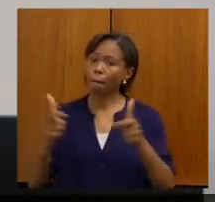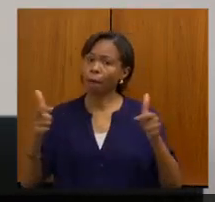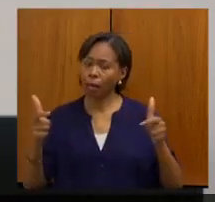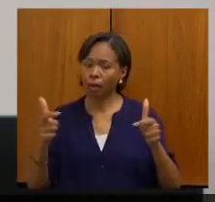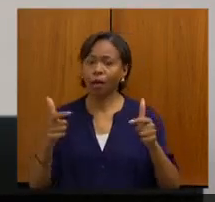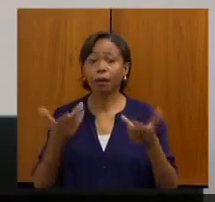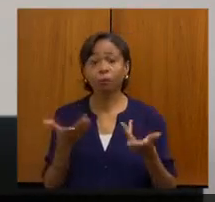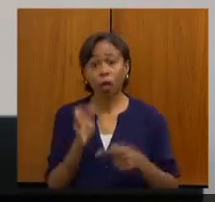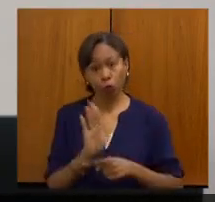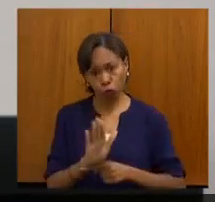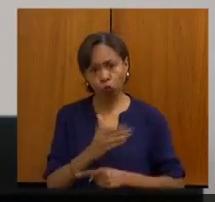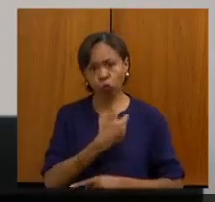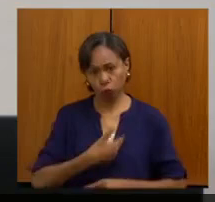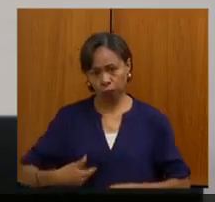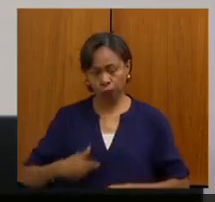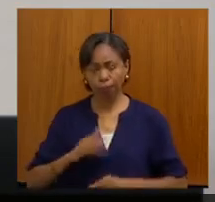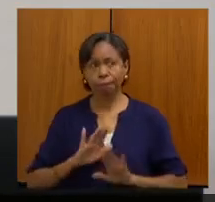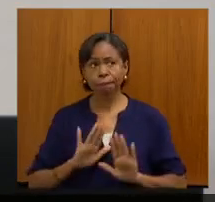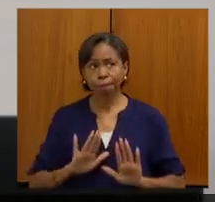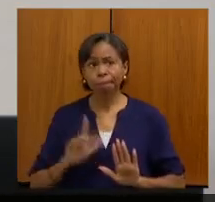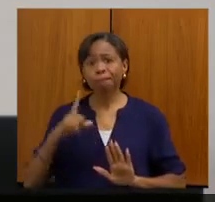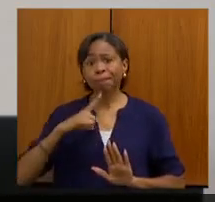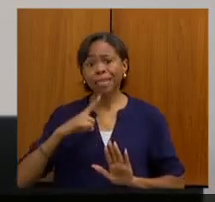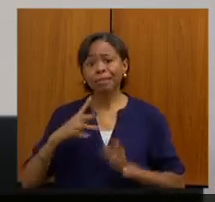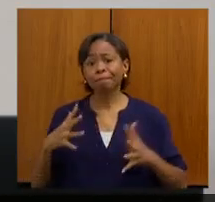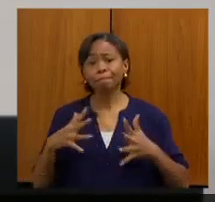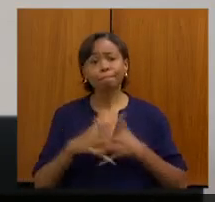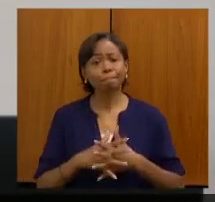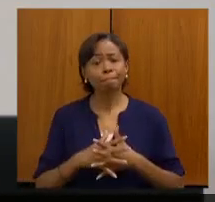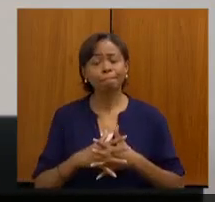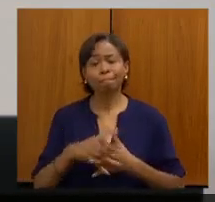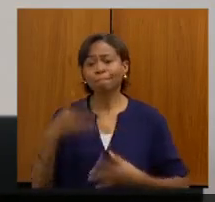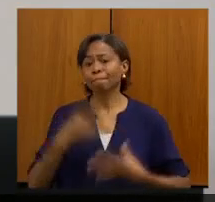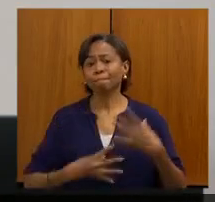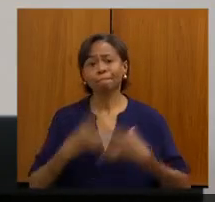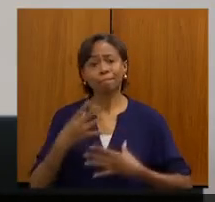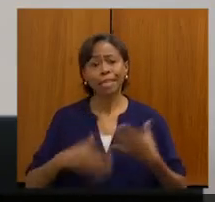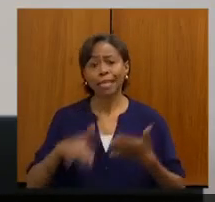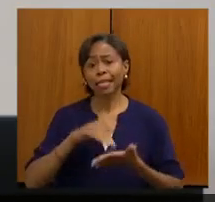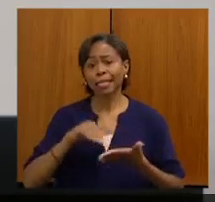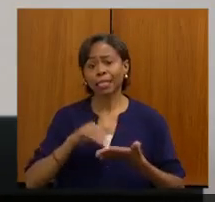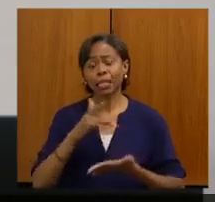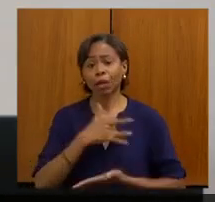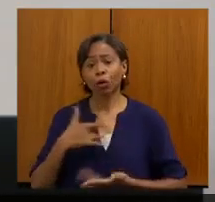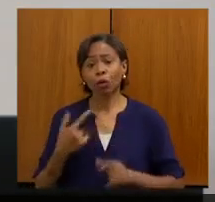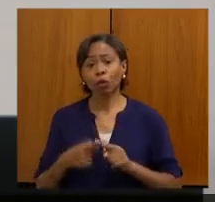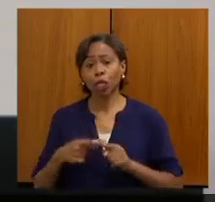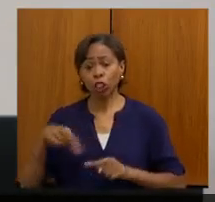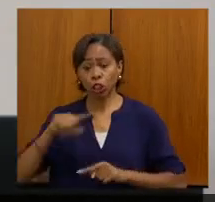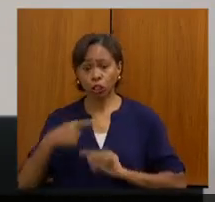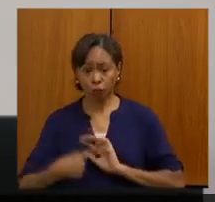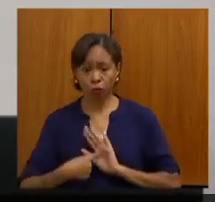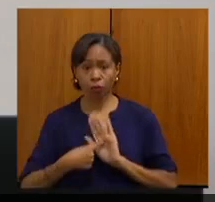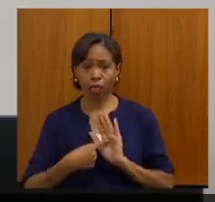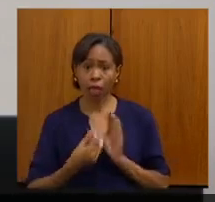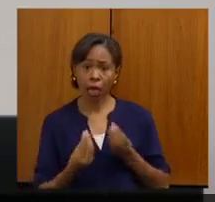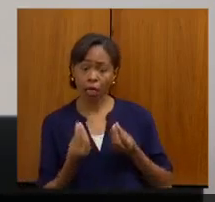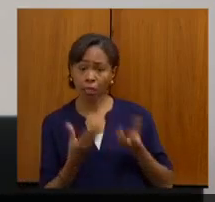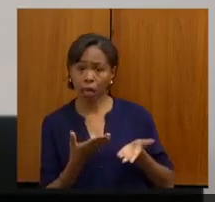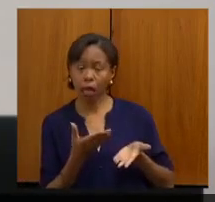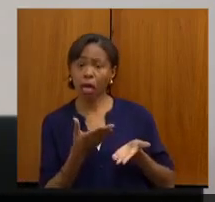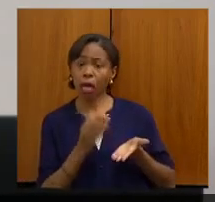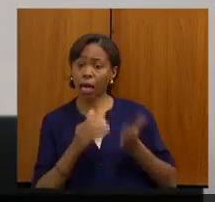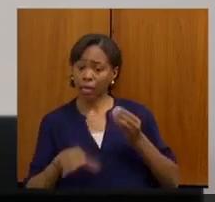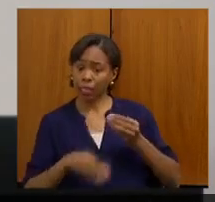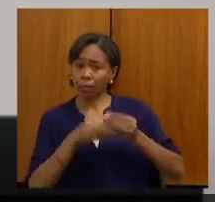tem um entrave na Secretaria de Saúde, quando a gente vai indicar essas emendas para o hospital, a gente não